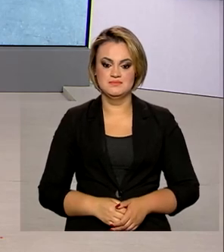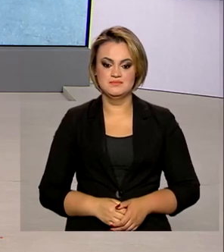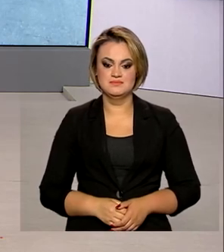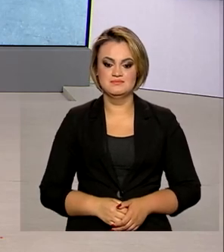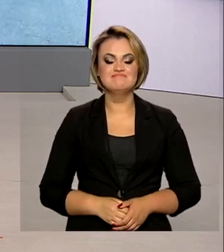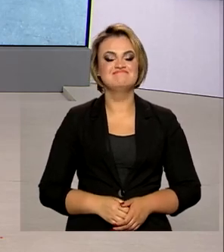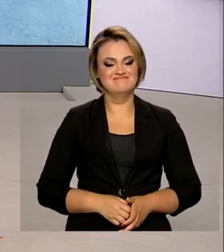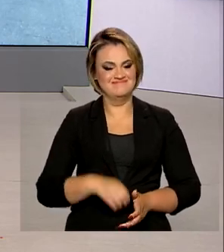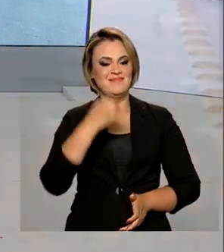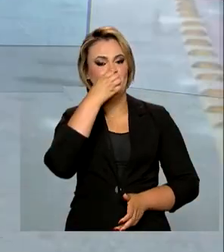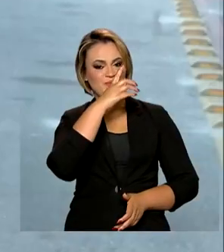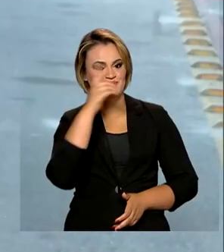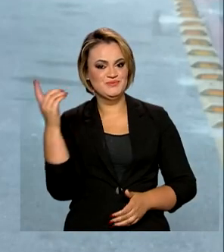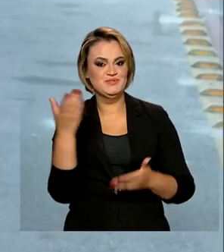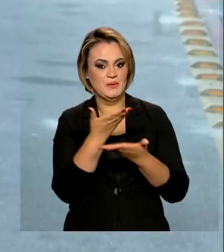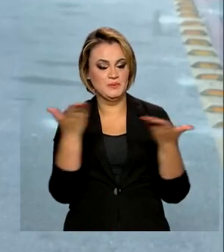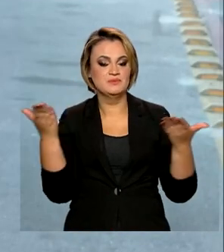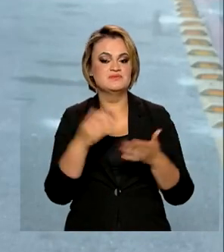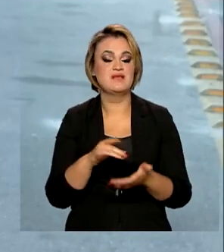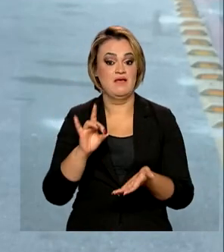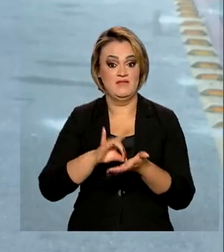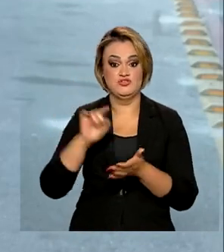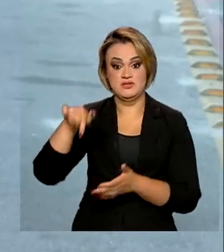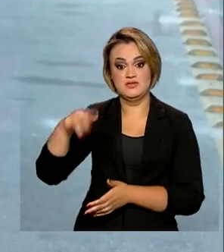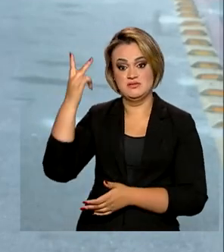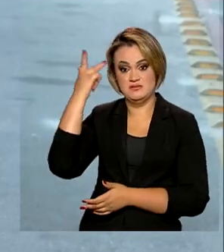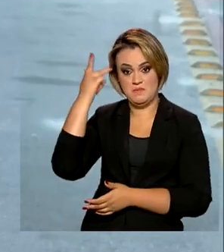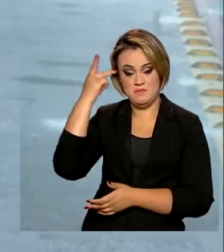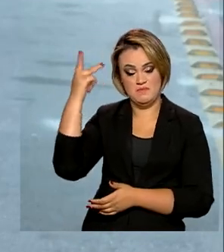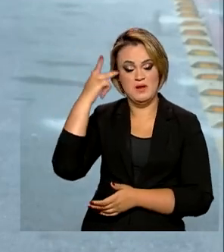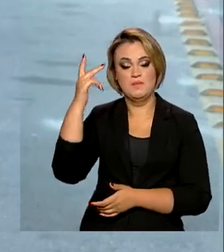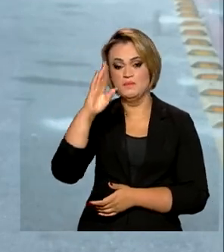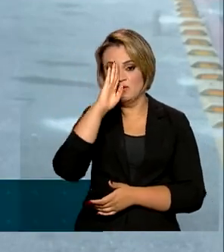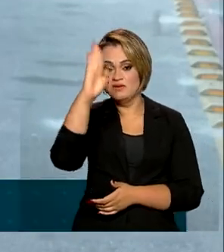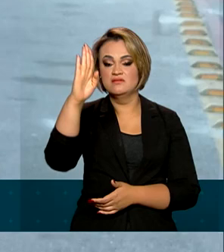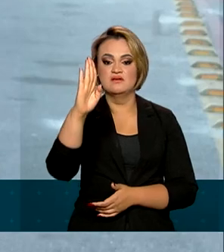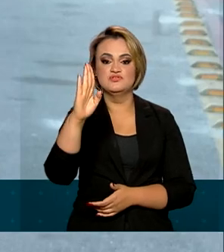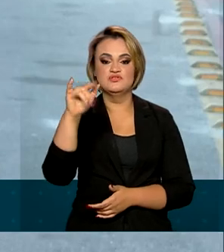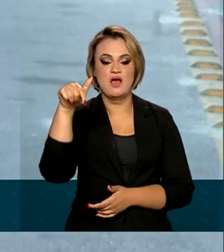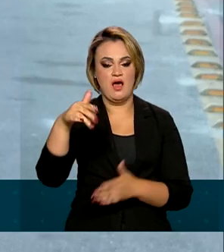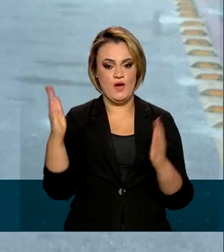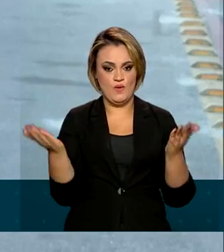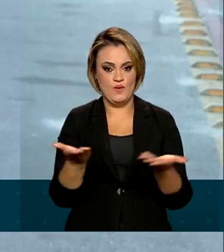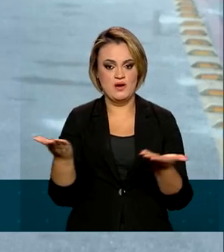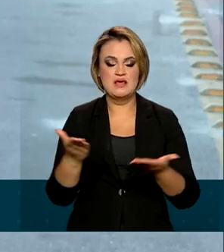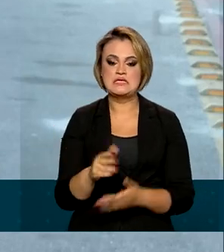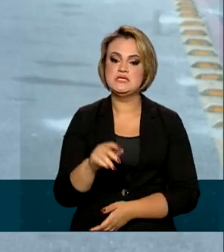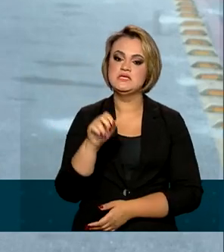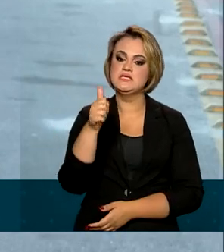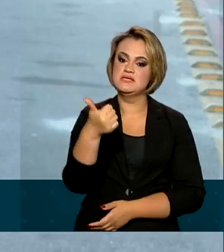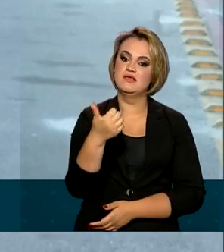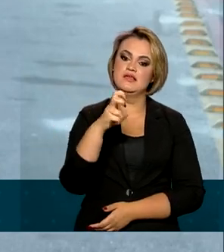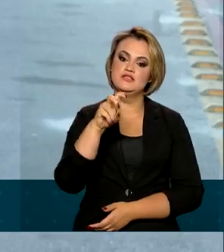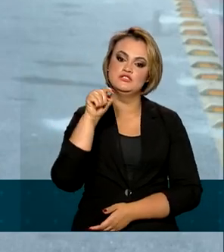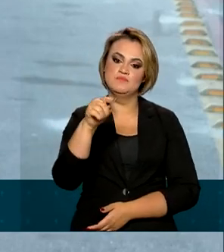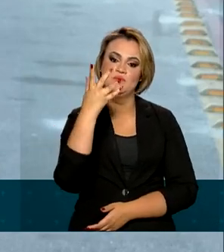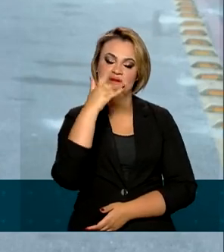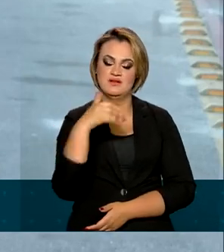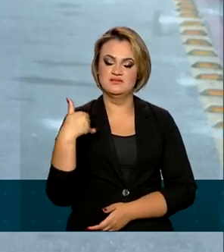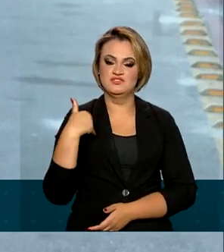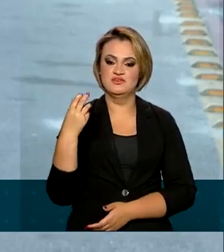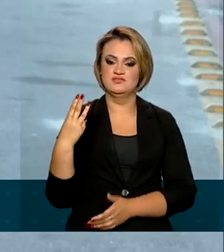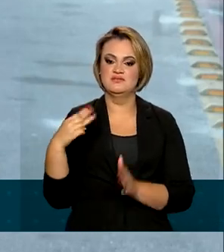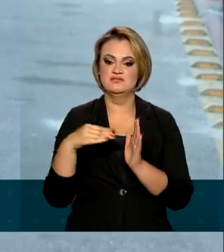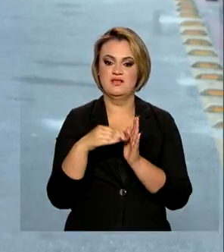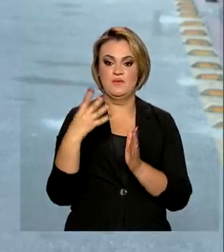Bom dia, Renata, bom dia a todos. Aqui em São Paulo vão ser priorizadas, nesse primeiro momento, cerca de 15 mil crianças de 3 a 4 anos